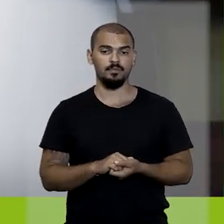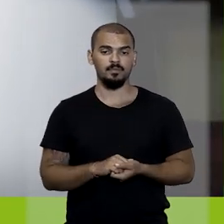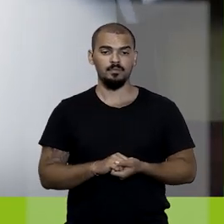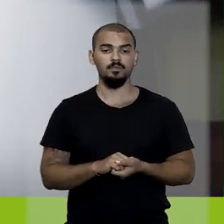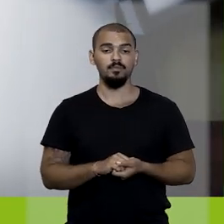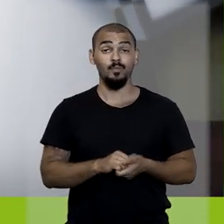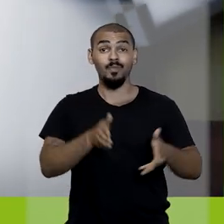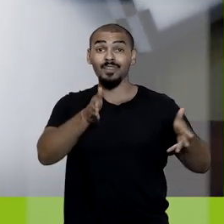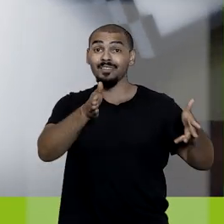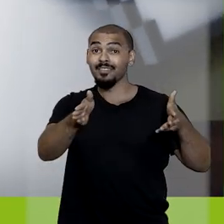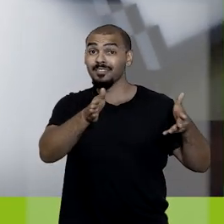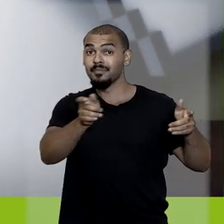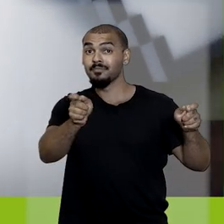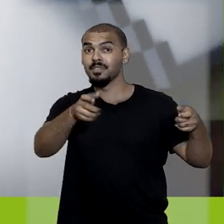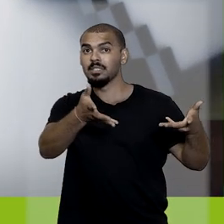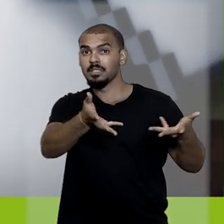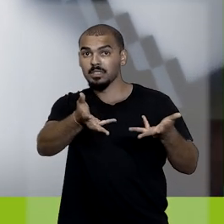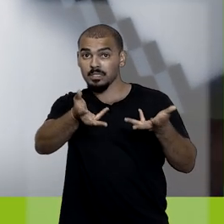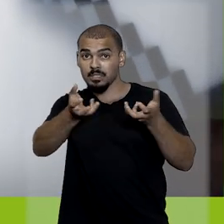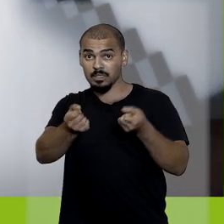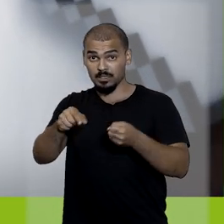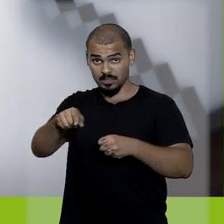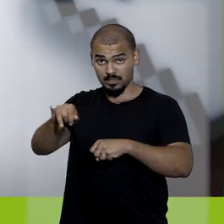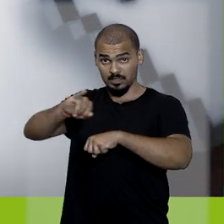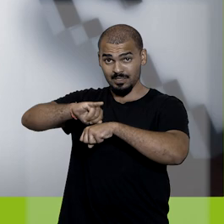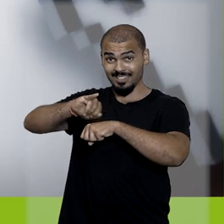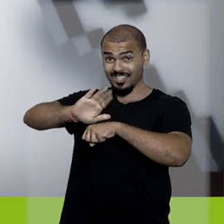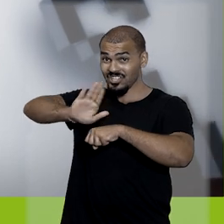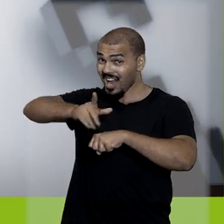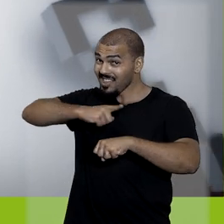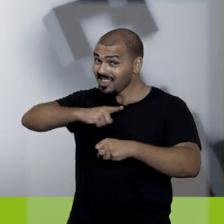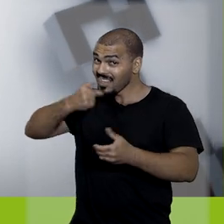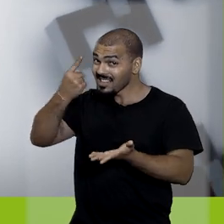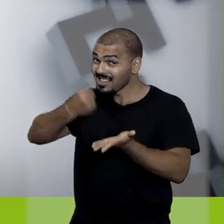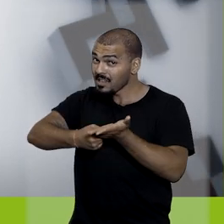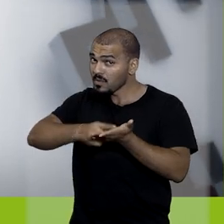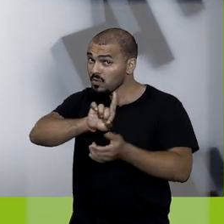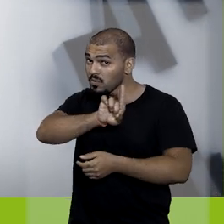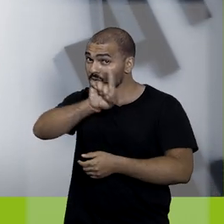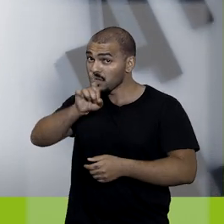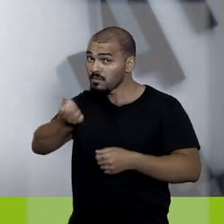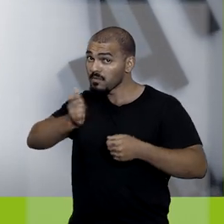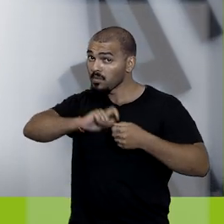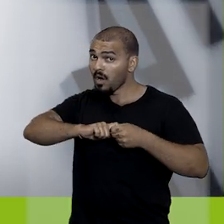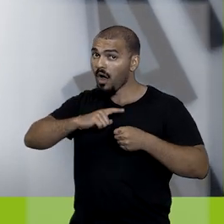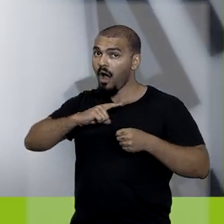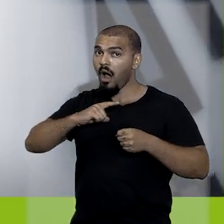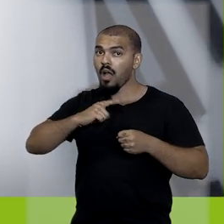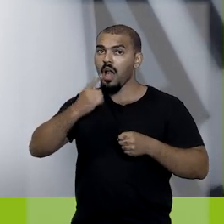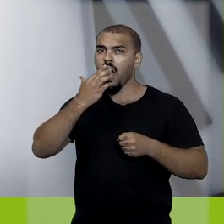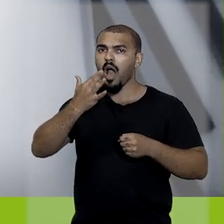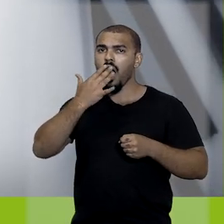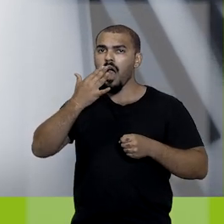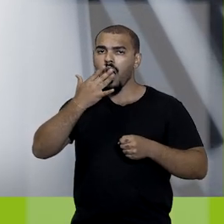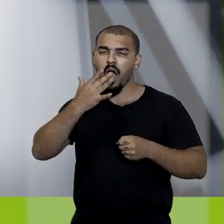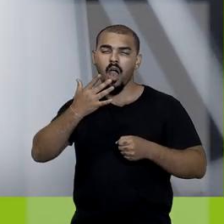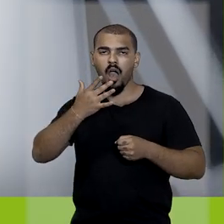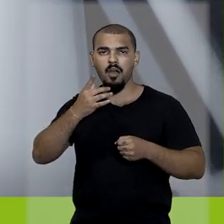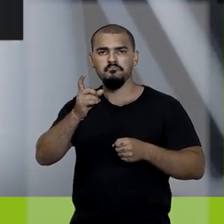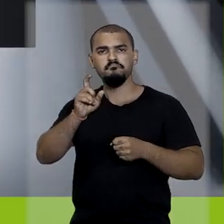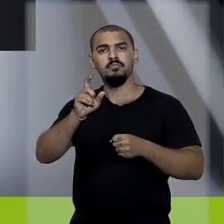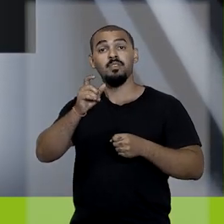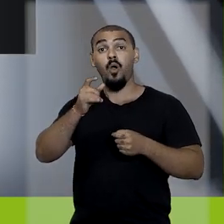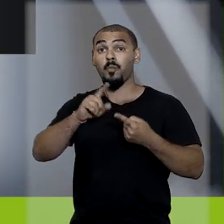botão. Os prazos recebidos na unidade com uma data de retorno programada recebem uma etiqueta colorida de